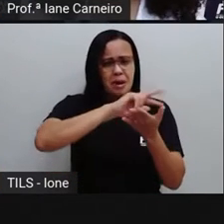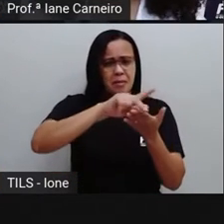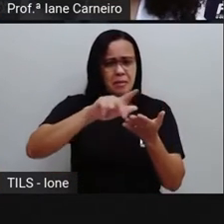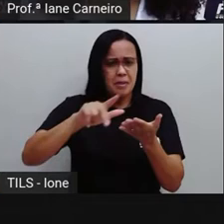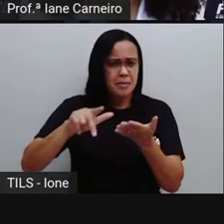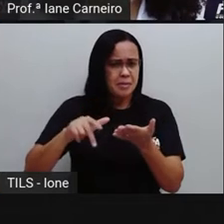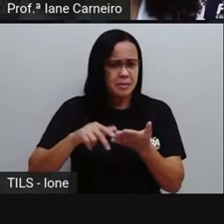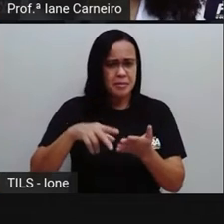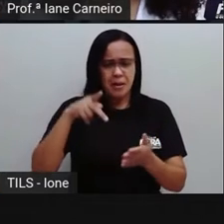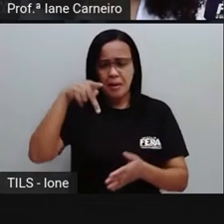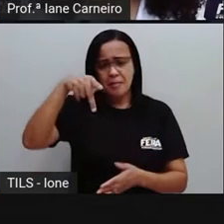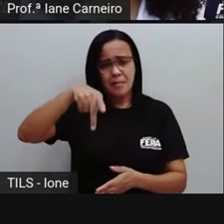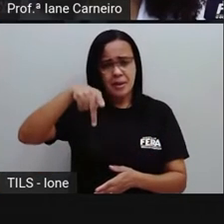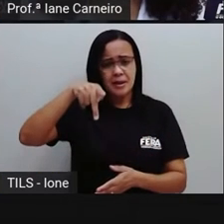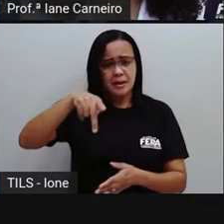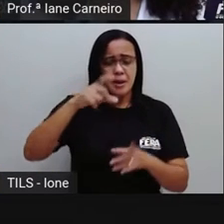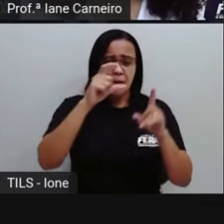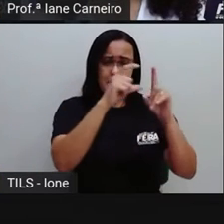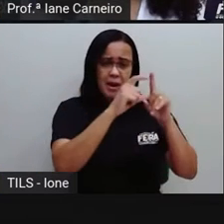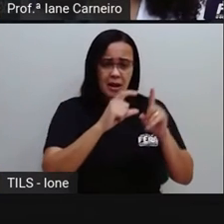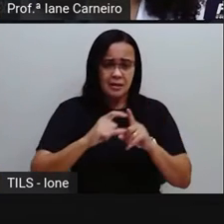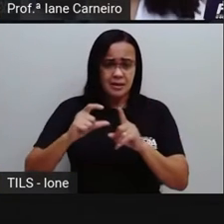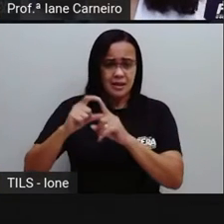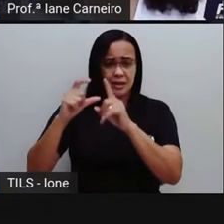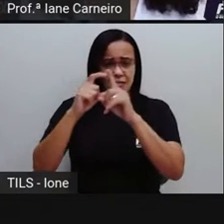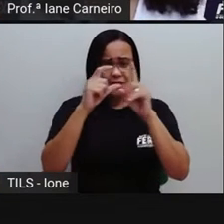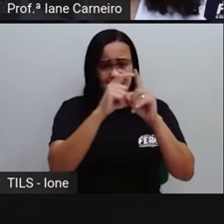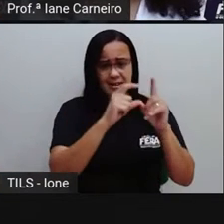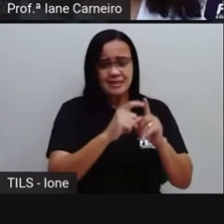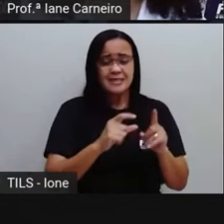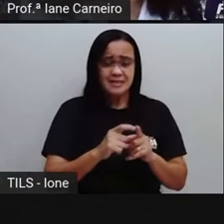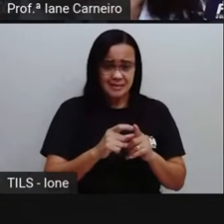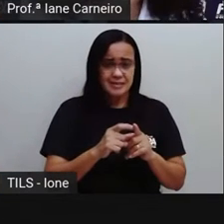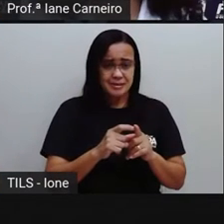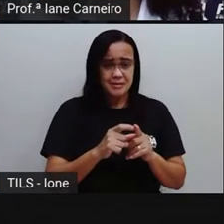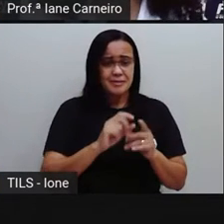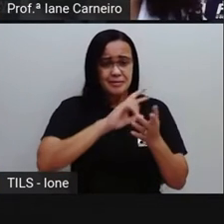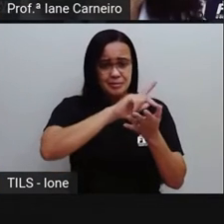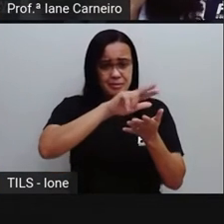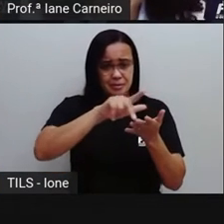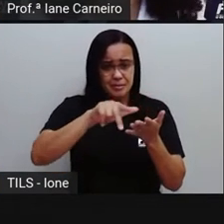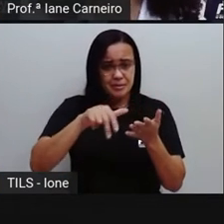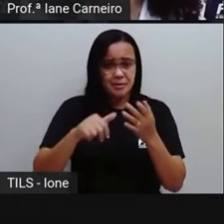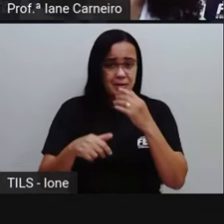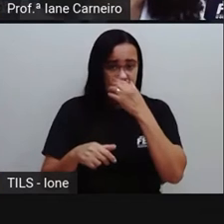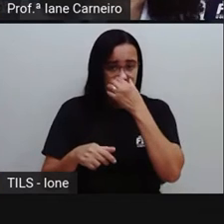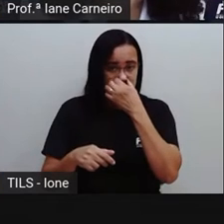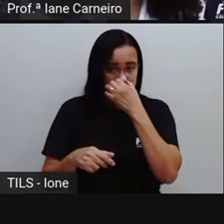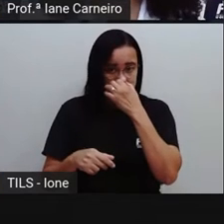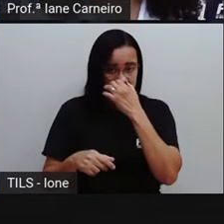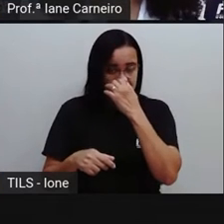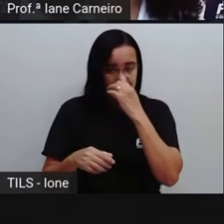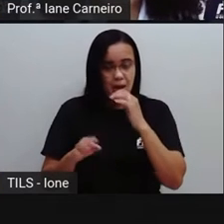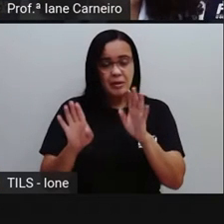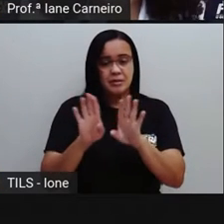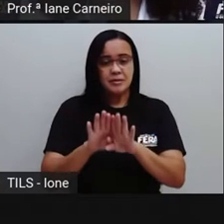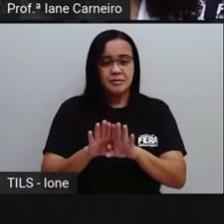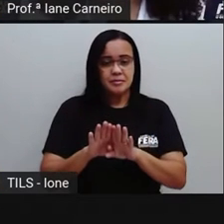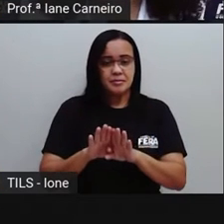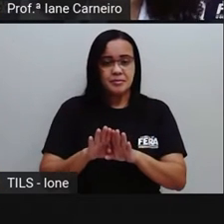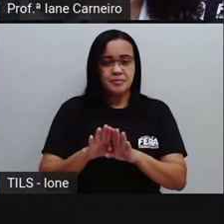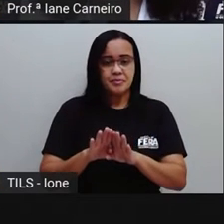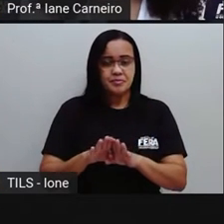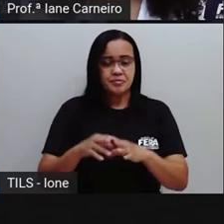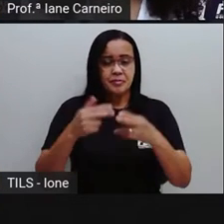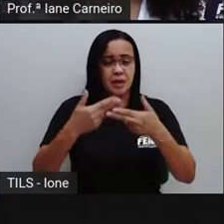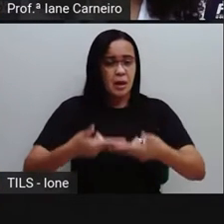Pinto, Pobre, Pintor Português. Pintava portas, paredes, pontes,